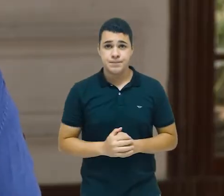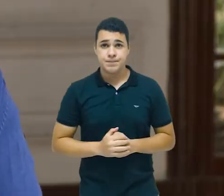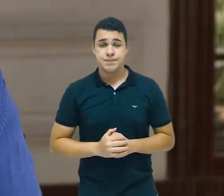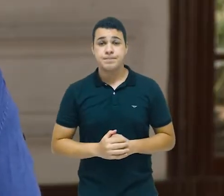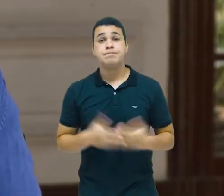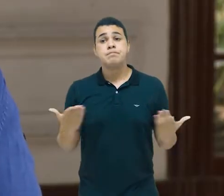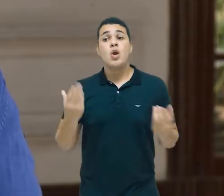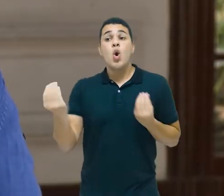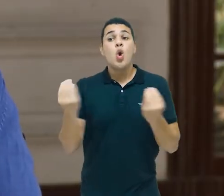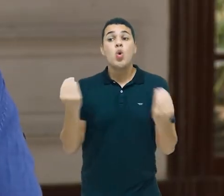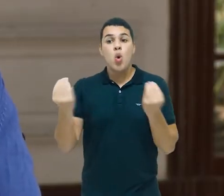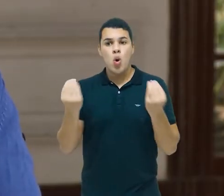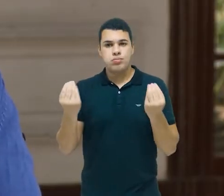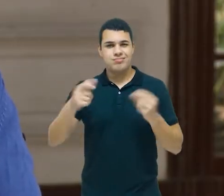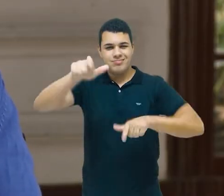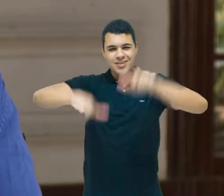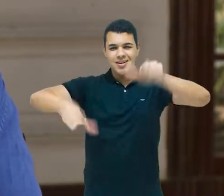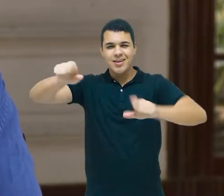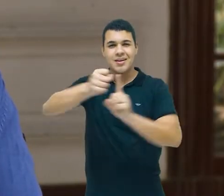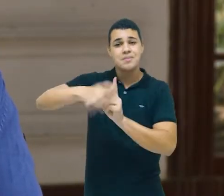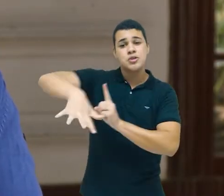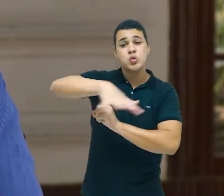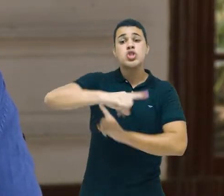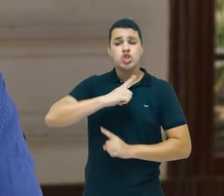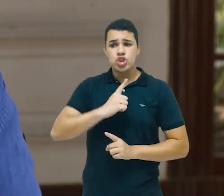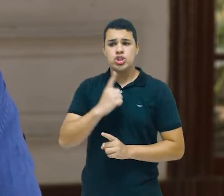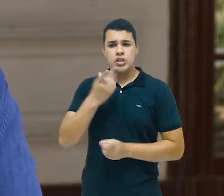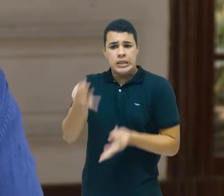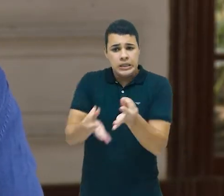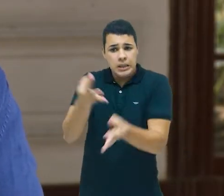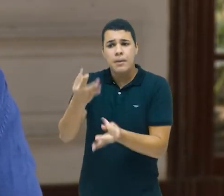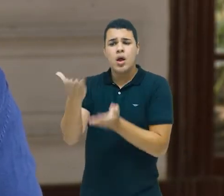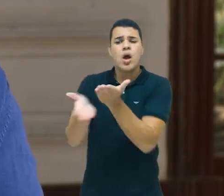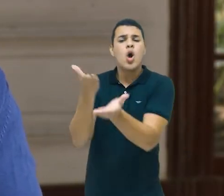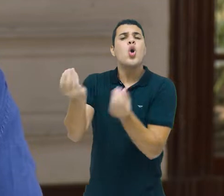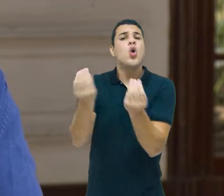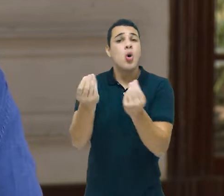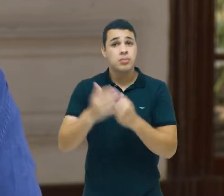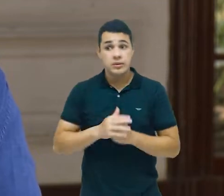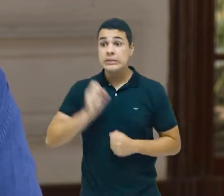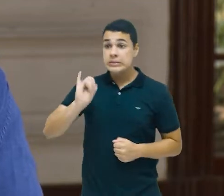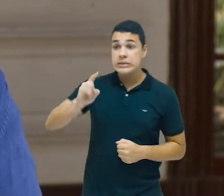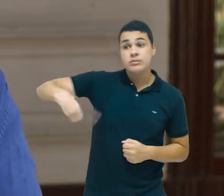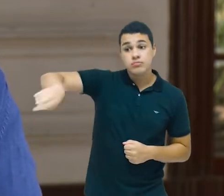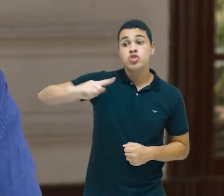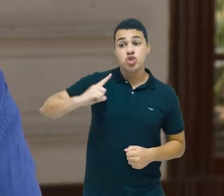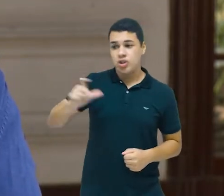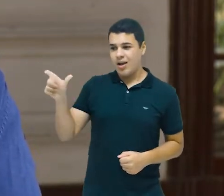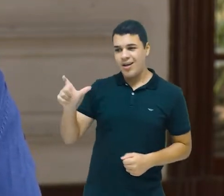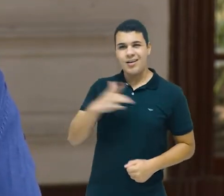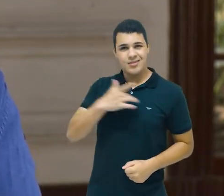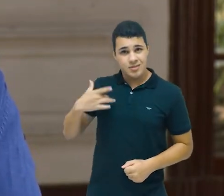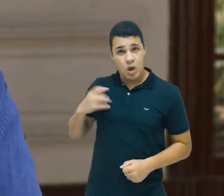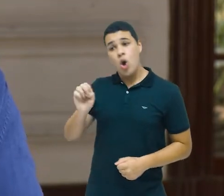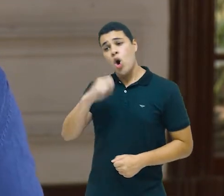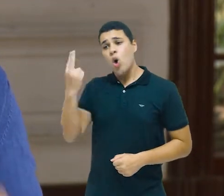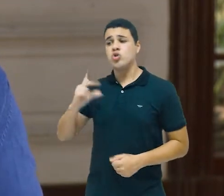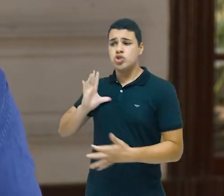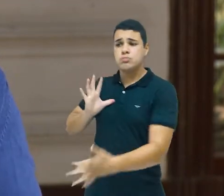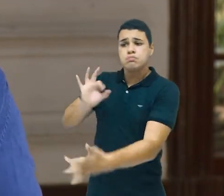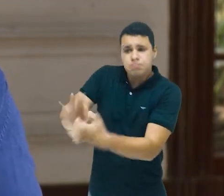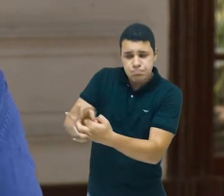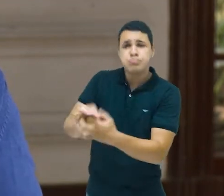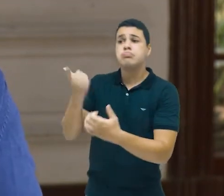E como é que a população era atendida? A população era atendida. Quem tinha medicina previdenciária? Na medicina previdenciária.